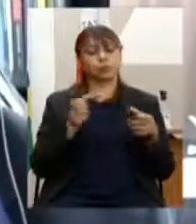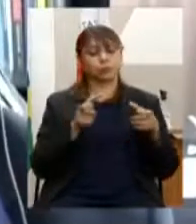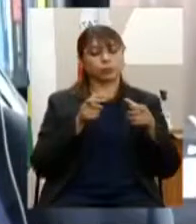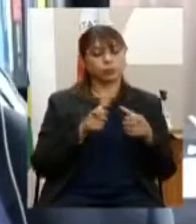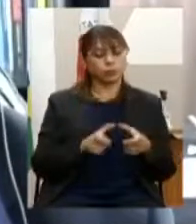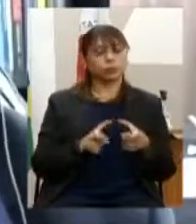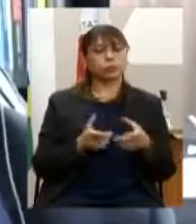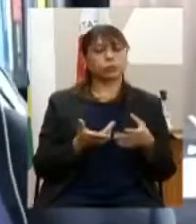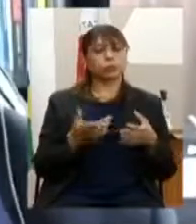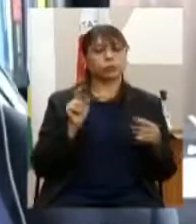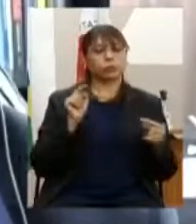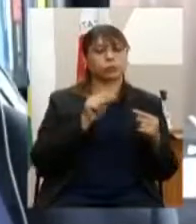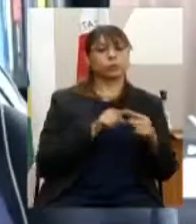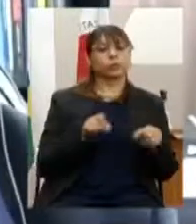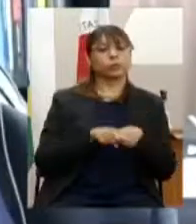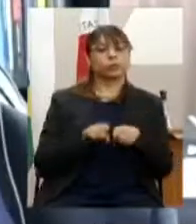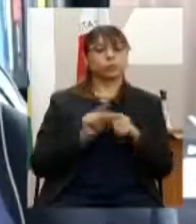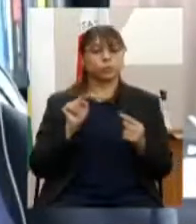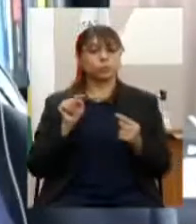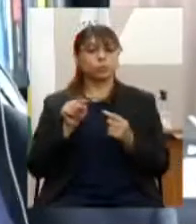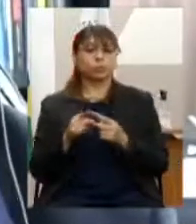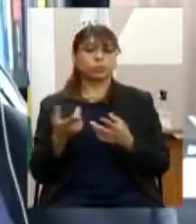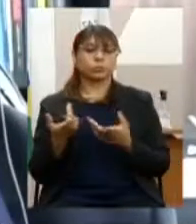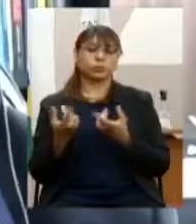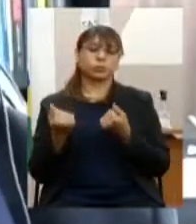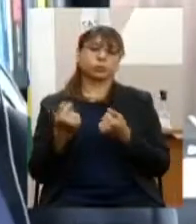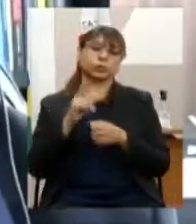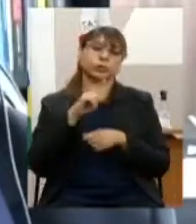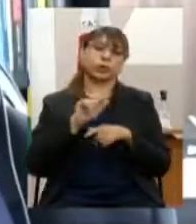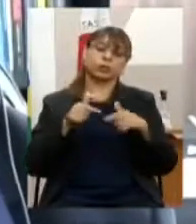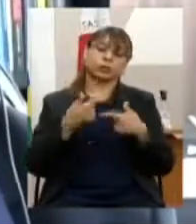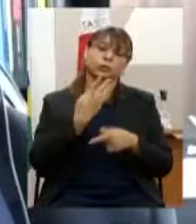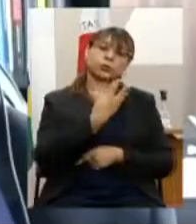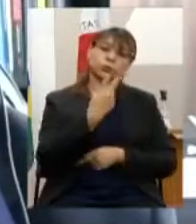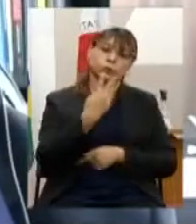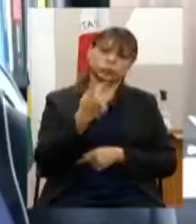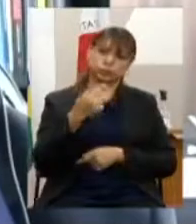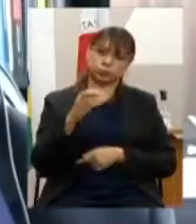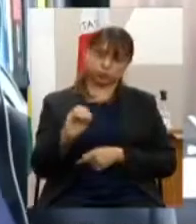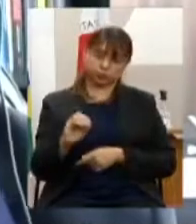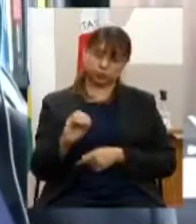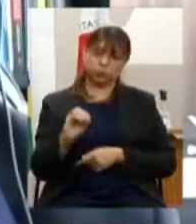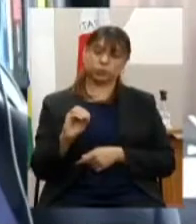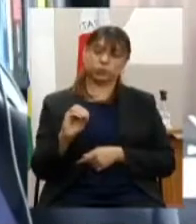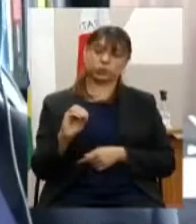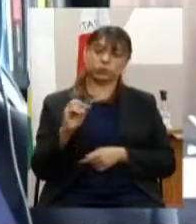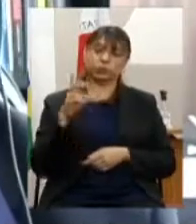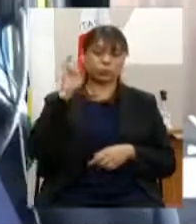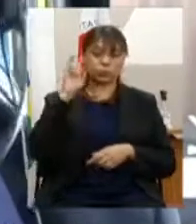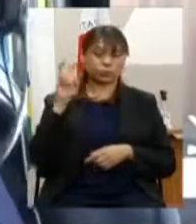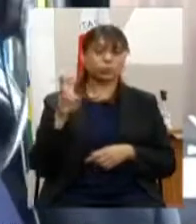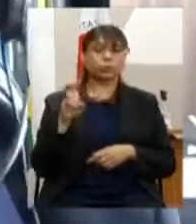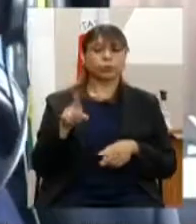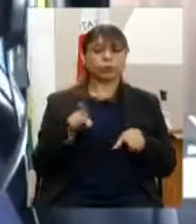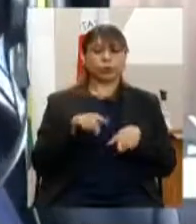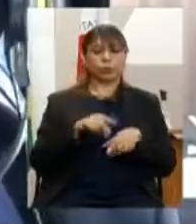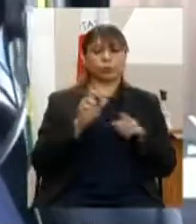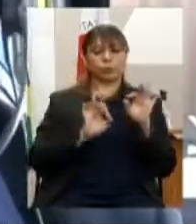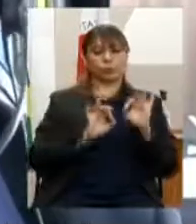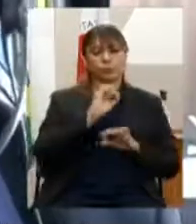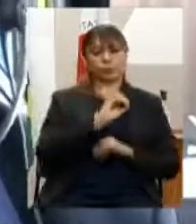na região estadual da ação 4270 capacitações técnicas em cultura do programa 060